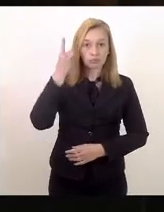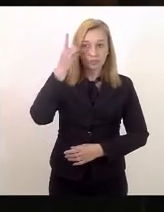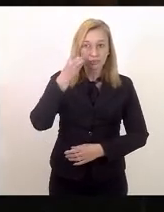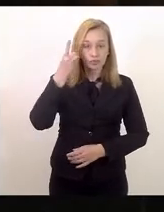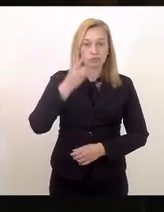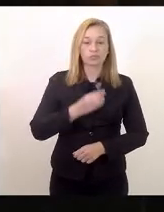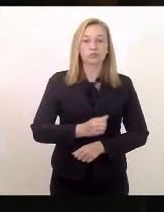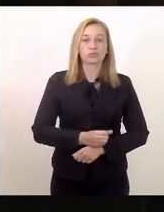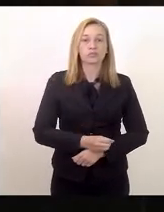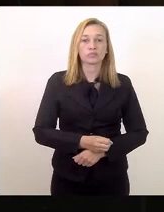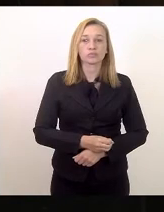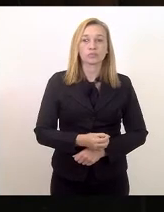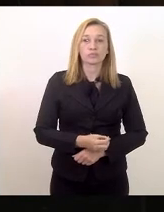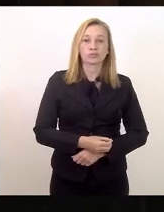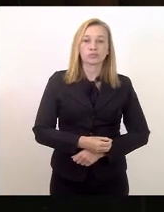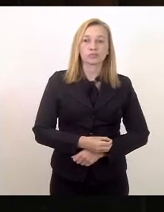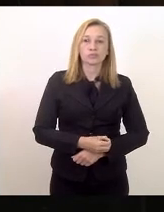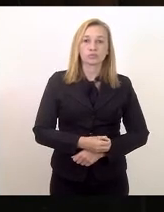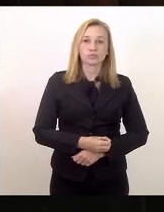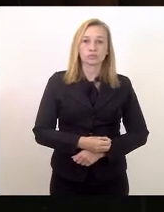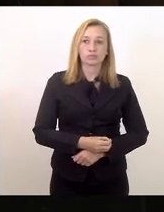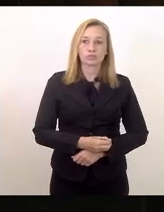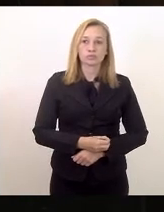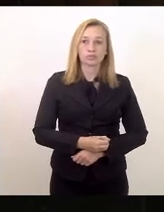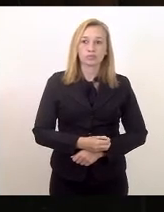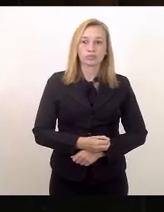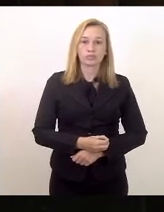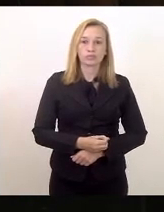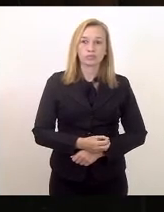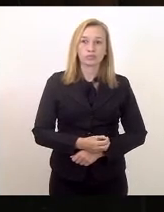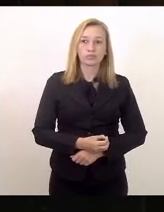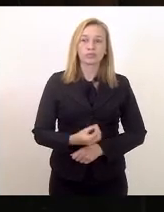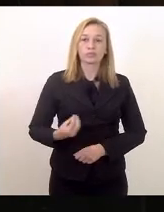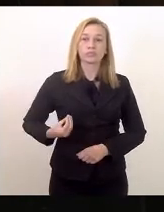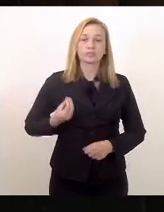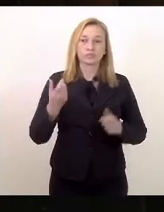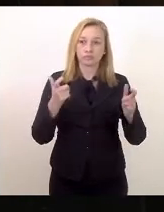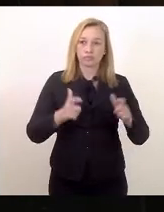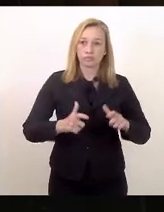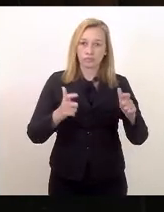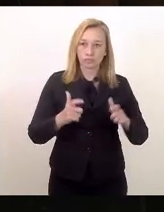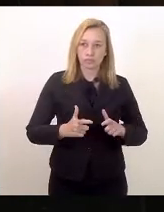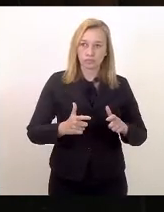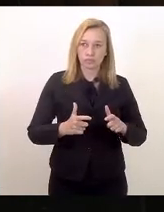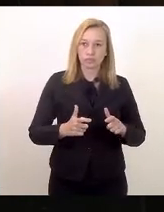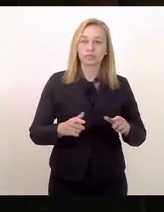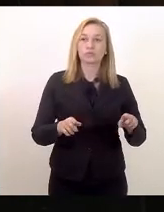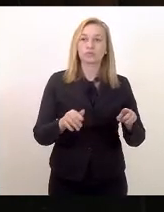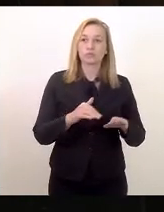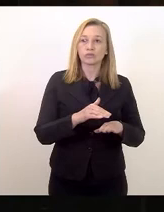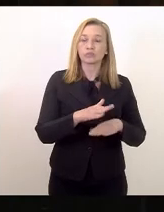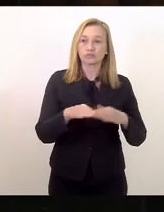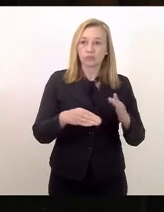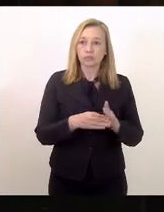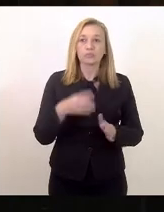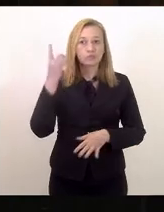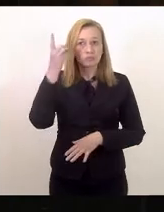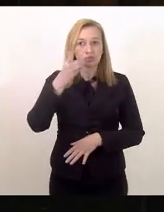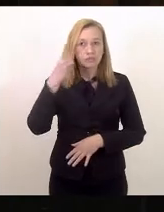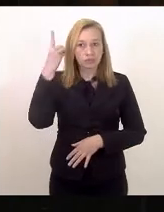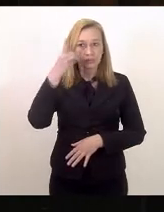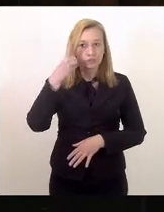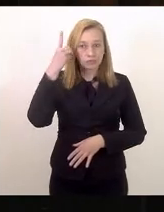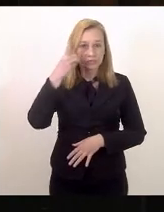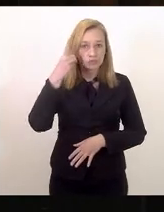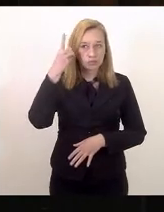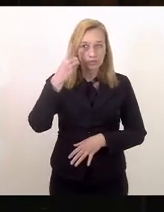presentes no Parlamento, senhoras e senhores deputados presentes